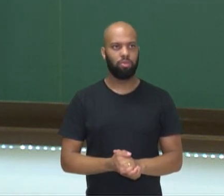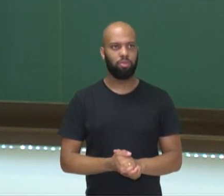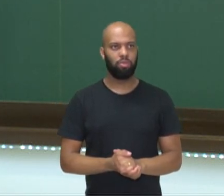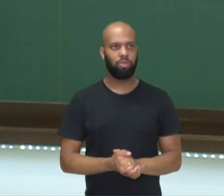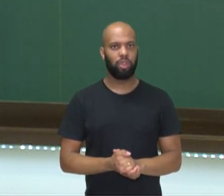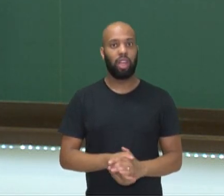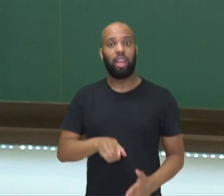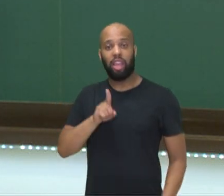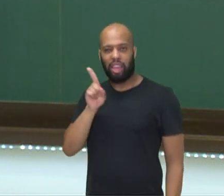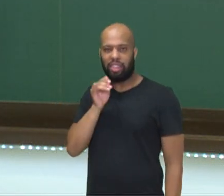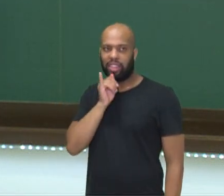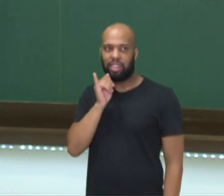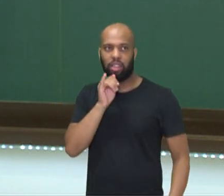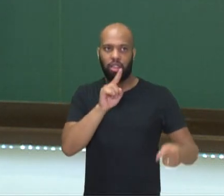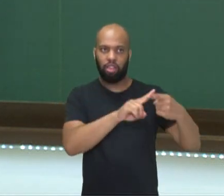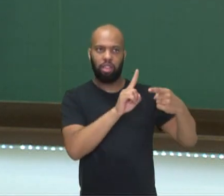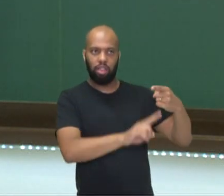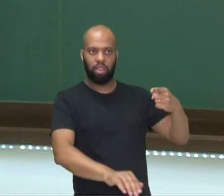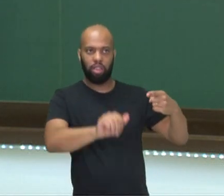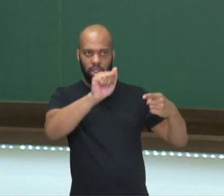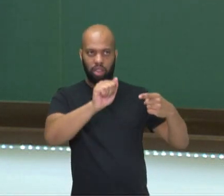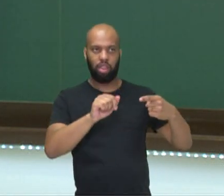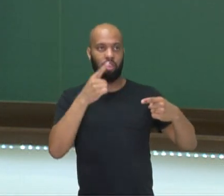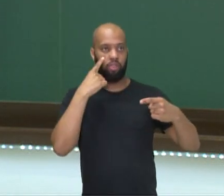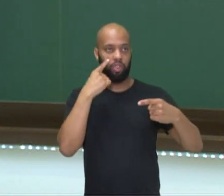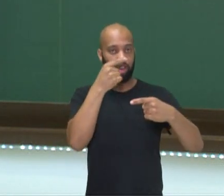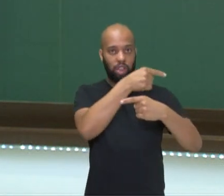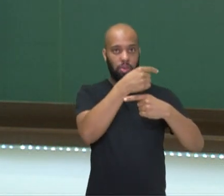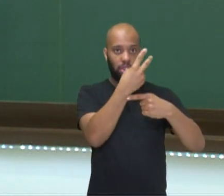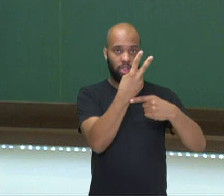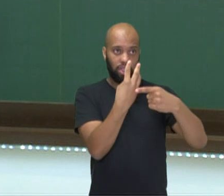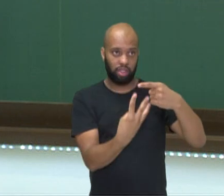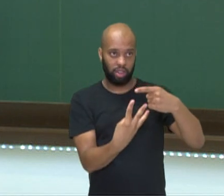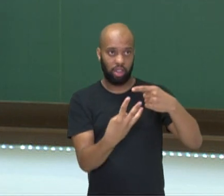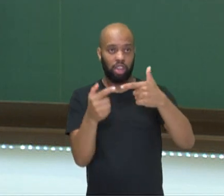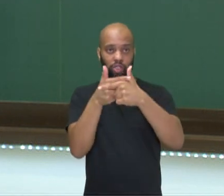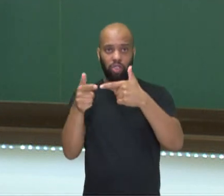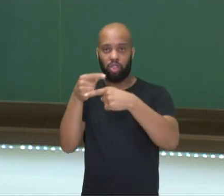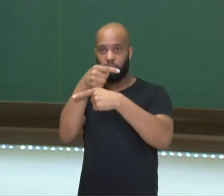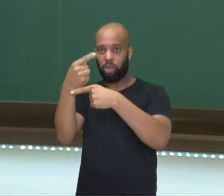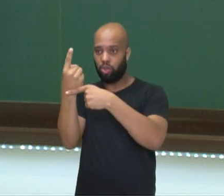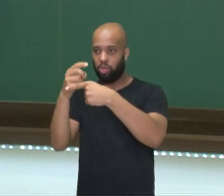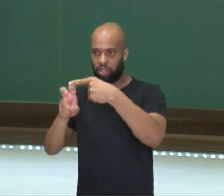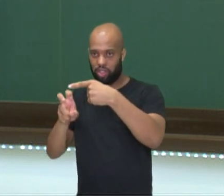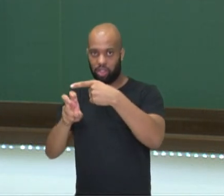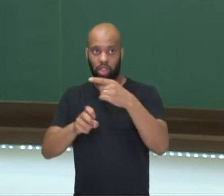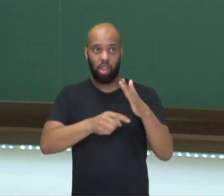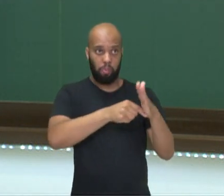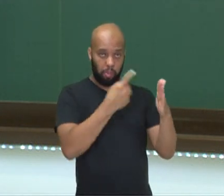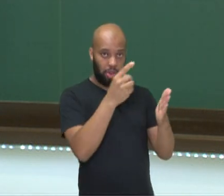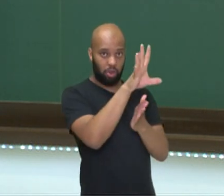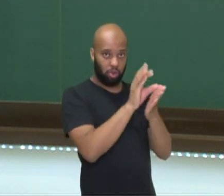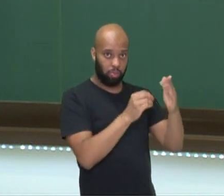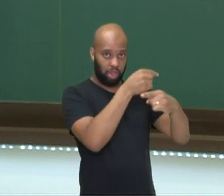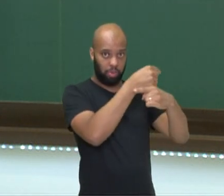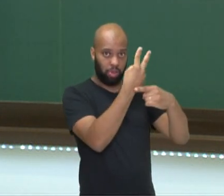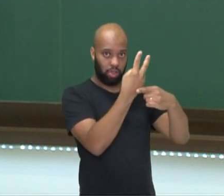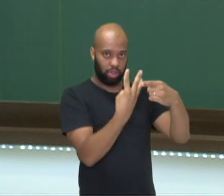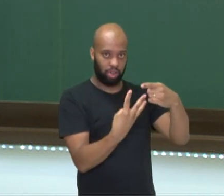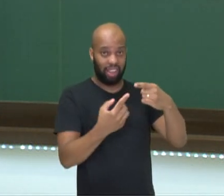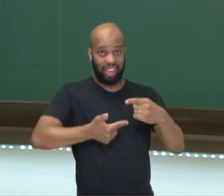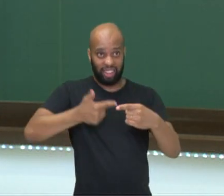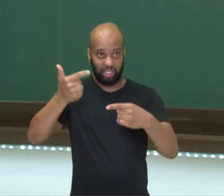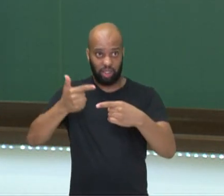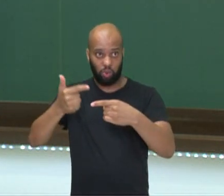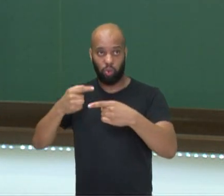Nesse exemplo que eu dei aqui para você, ó, menos 2 terços dividido por menos 1 quinto. Copia a primeira, menos 2 terços e multiplica